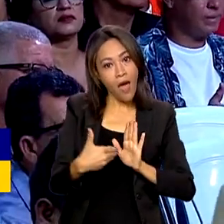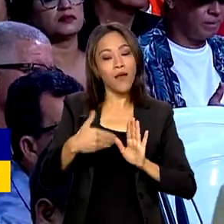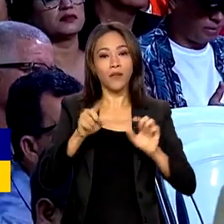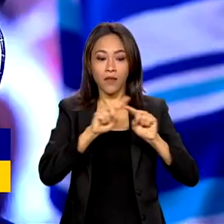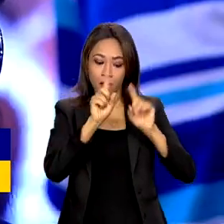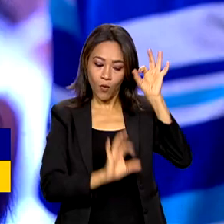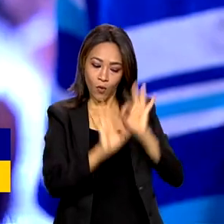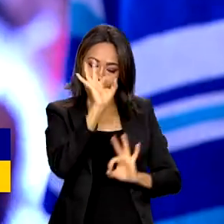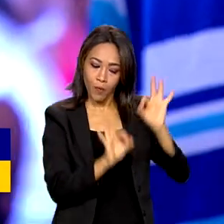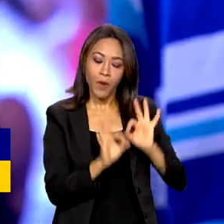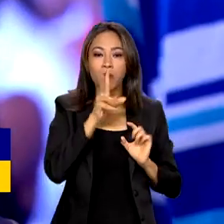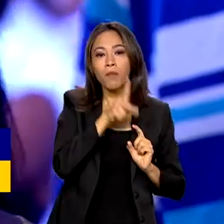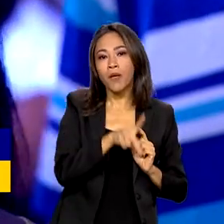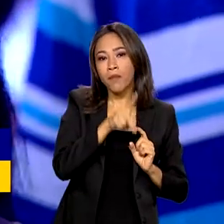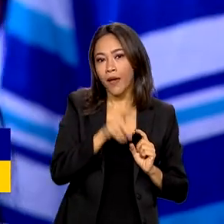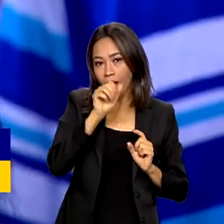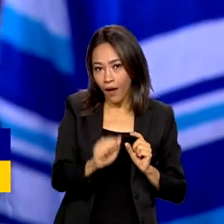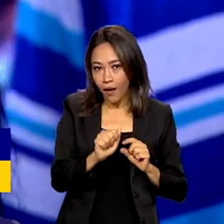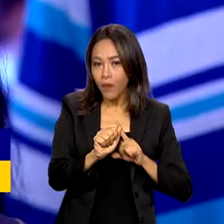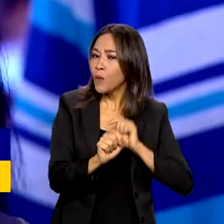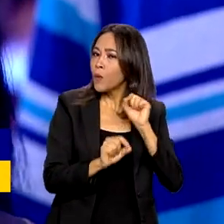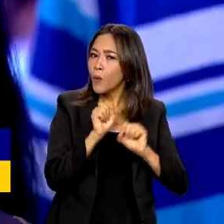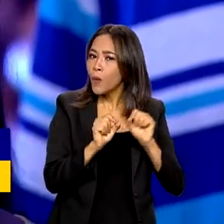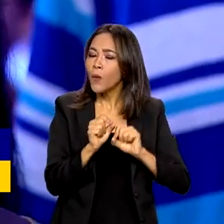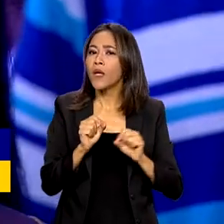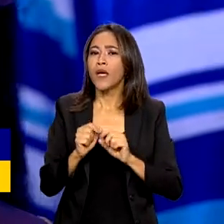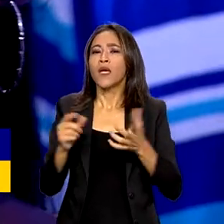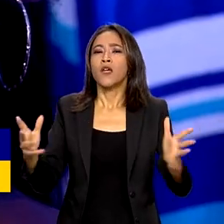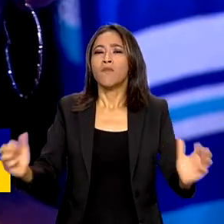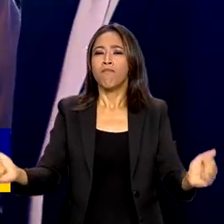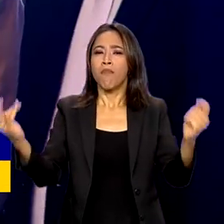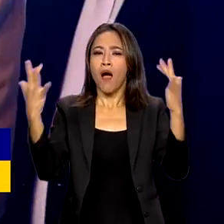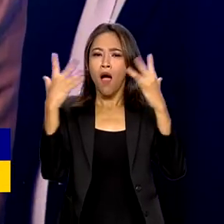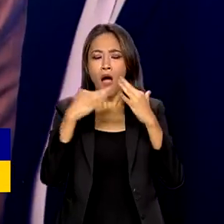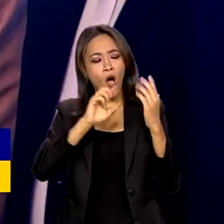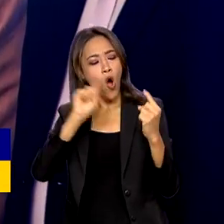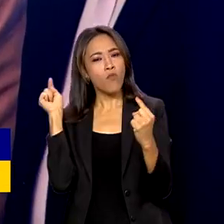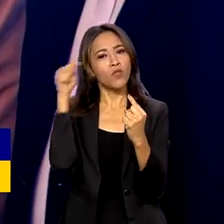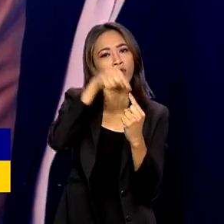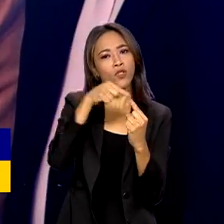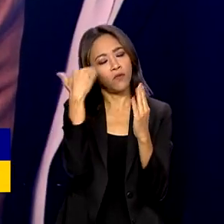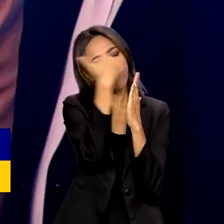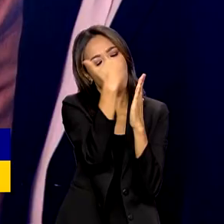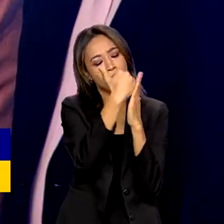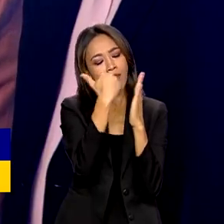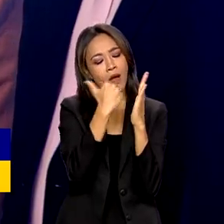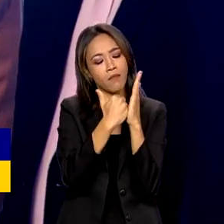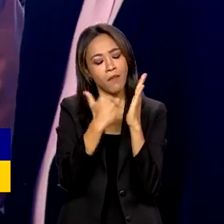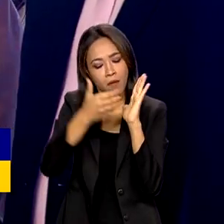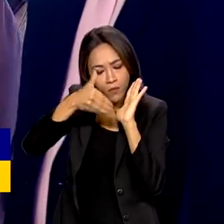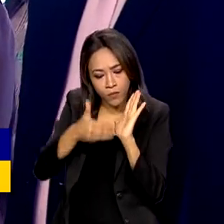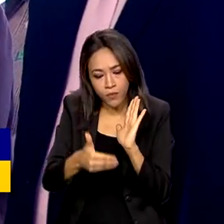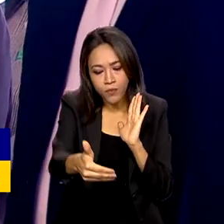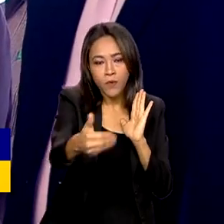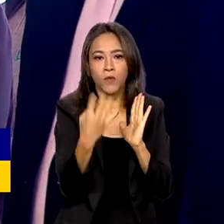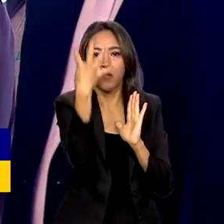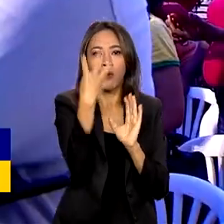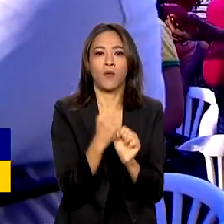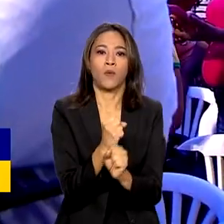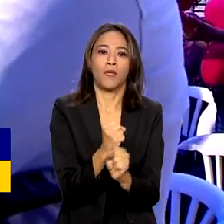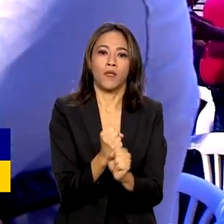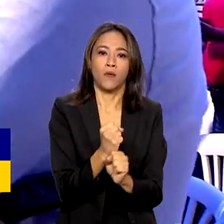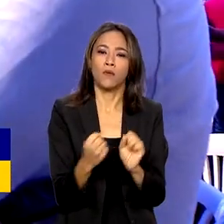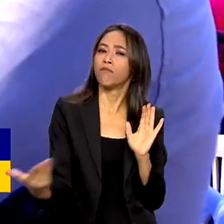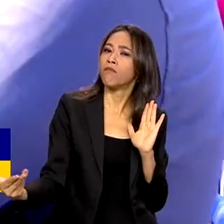Plurianual, o PPA, que vai reunir os principais objetivos e metas do país pelos próximos quatro anos.